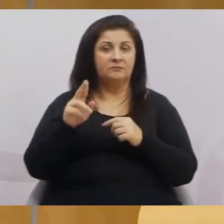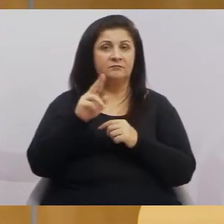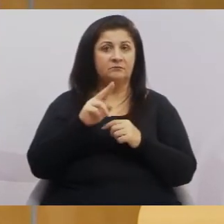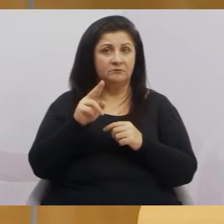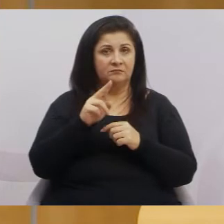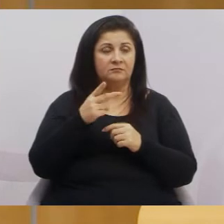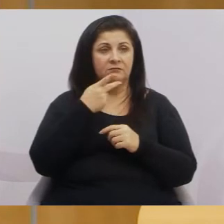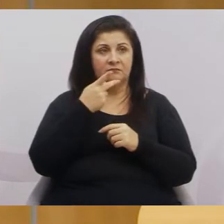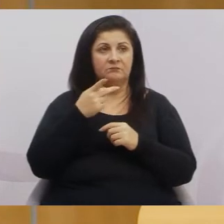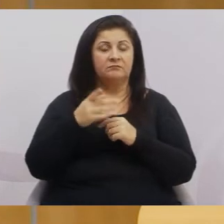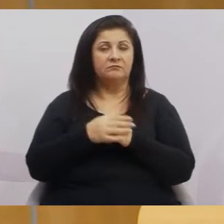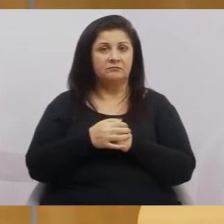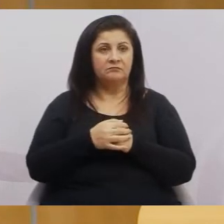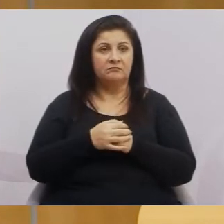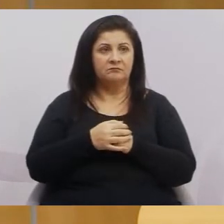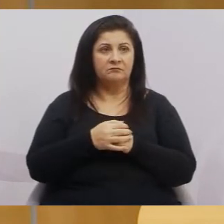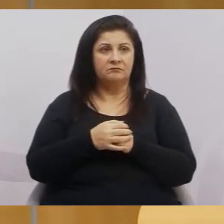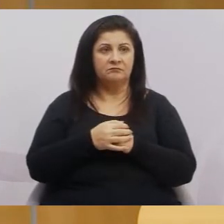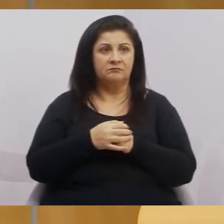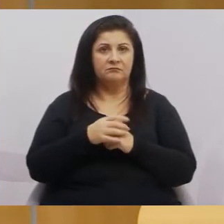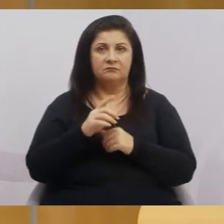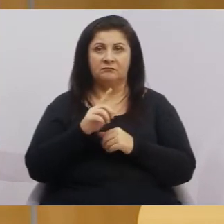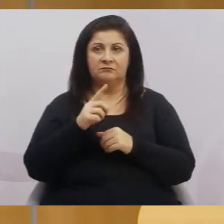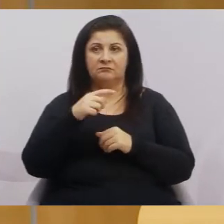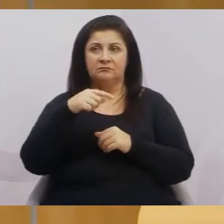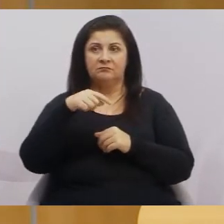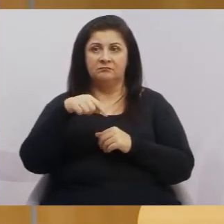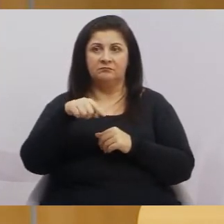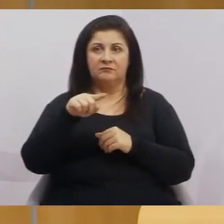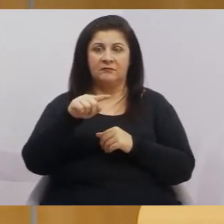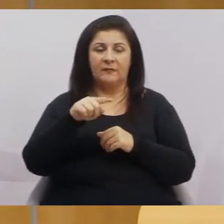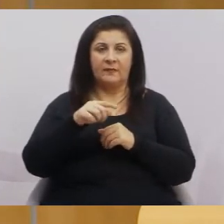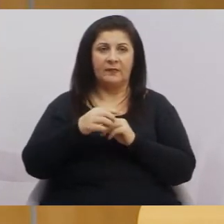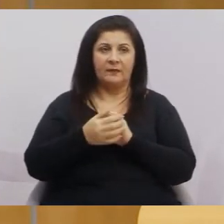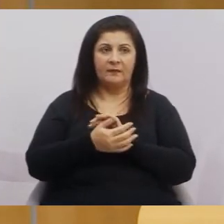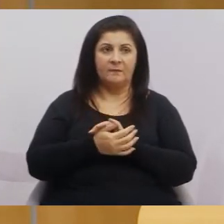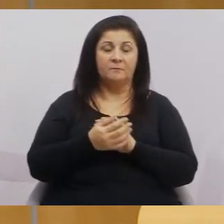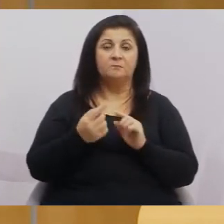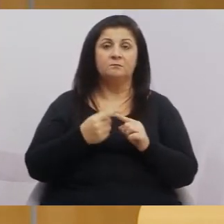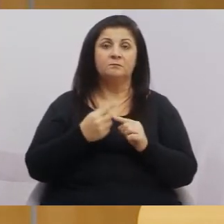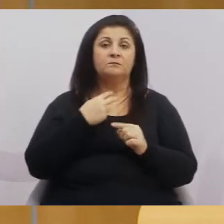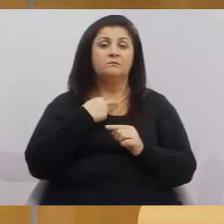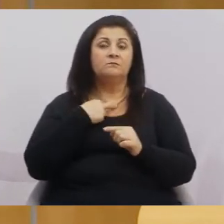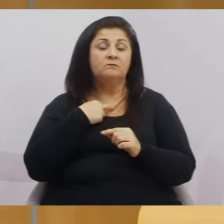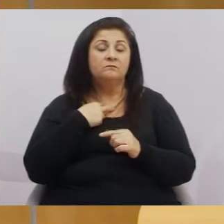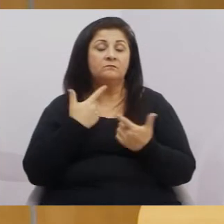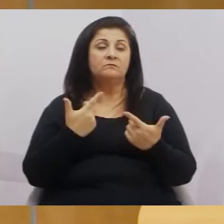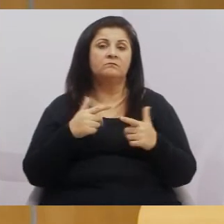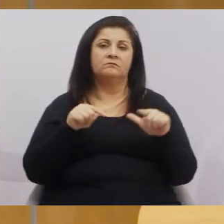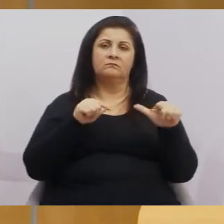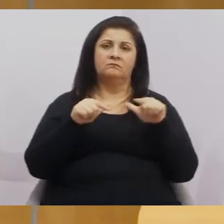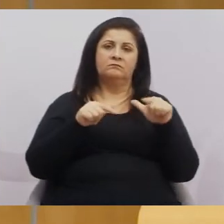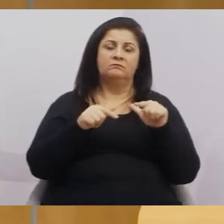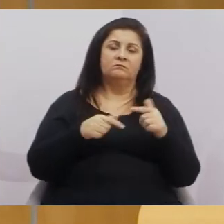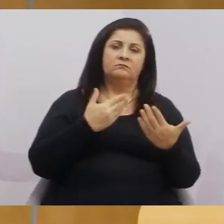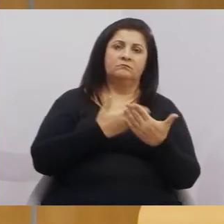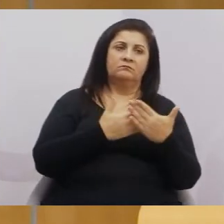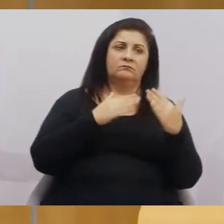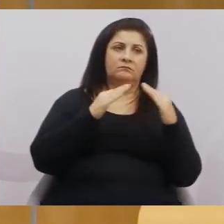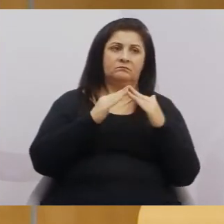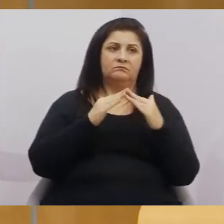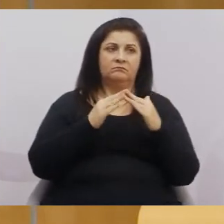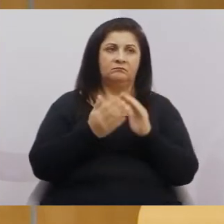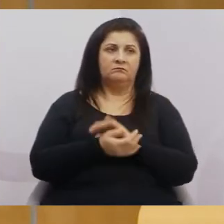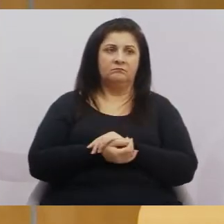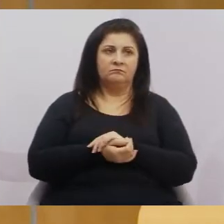isso como discurso, de que não ia porque não tinha possibilidade, porque estava trabalhando, estava na escola, um jovem que queria